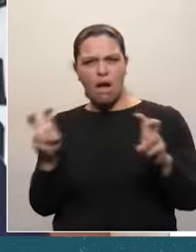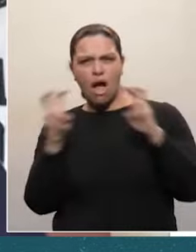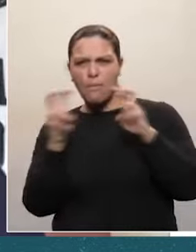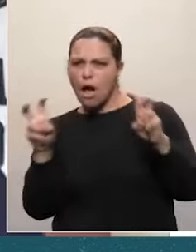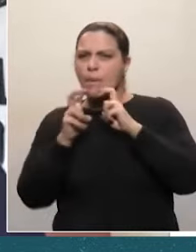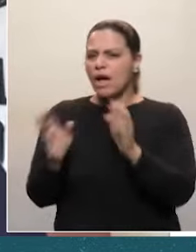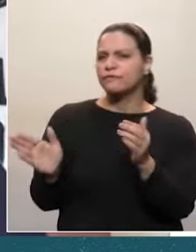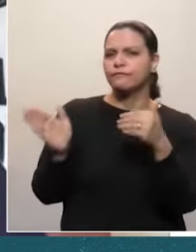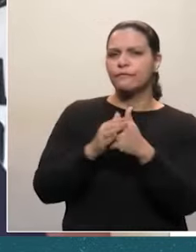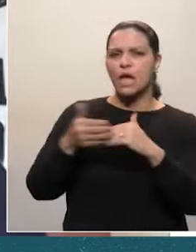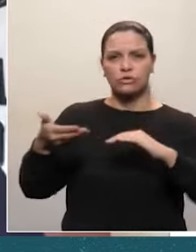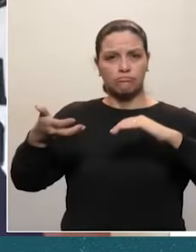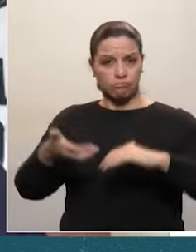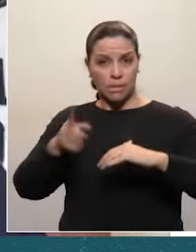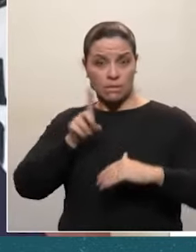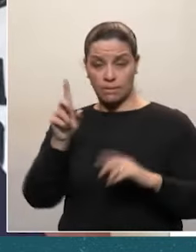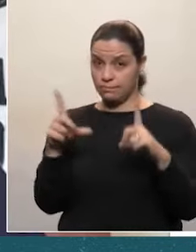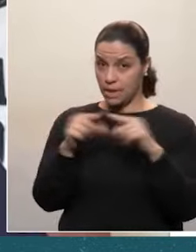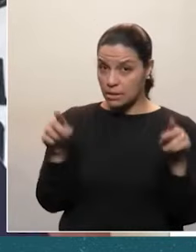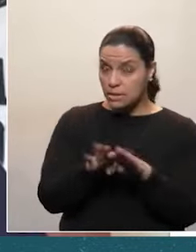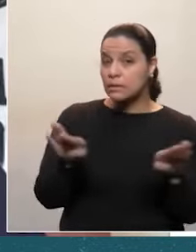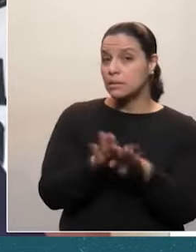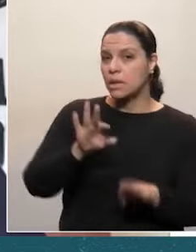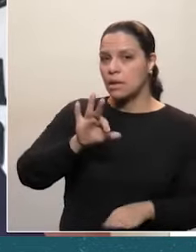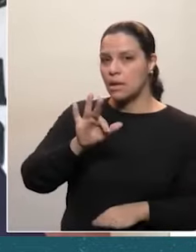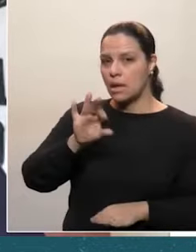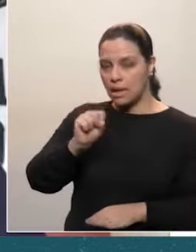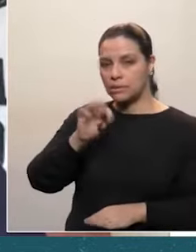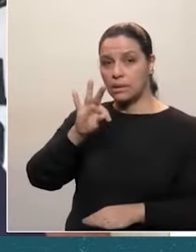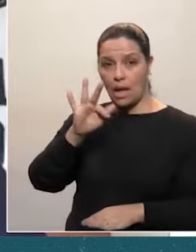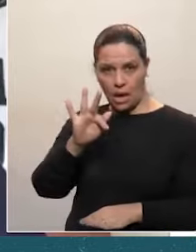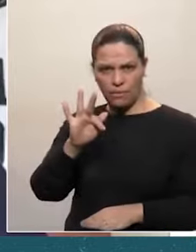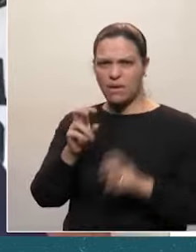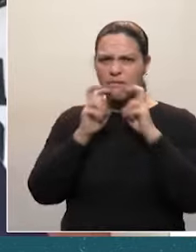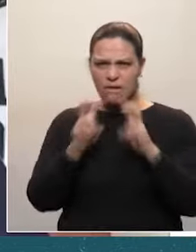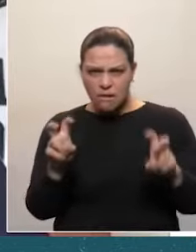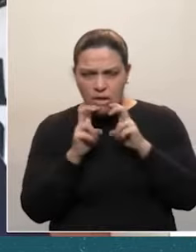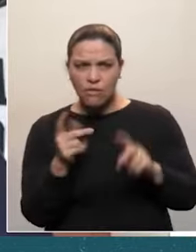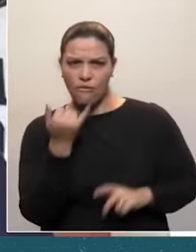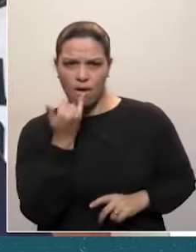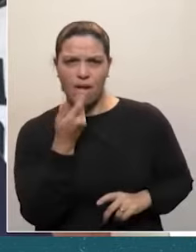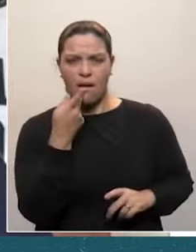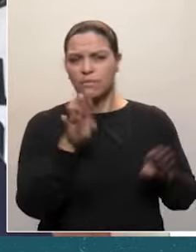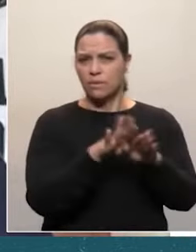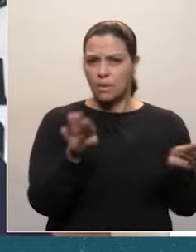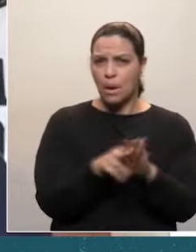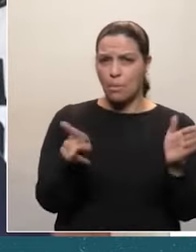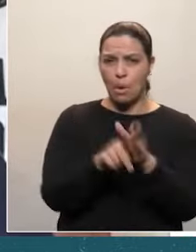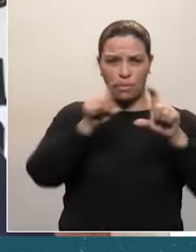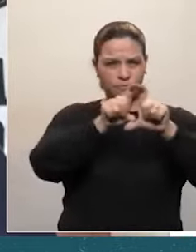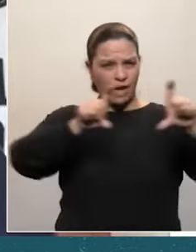pelo fechamento do Congresso e do Supremo Tribunal Federal, tanto aos gritos e palavras de ordem como nos dizeres pintados em